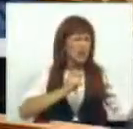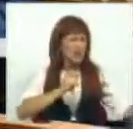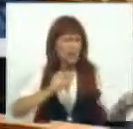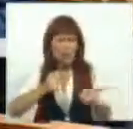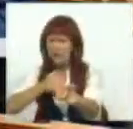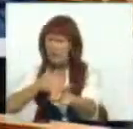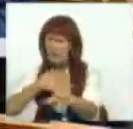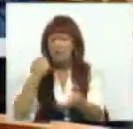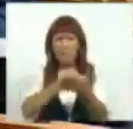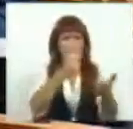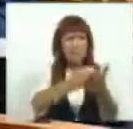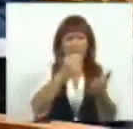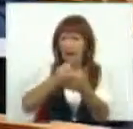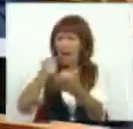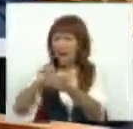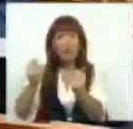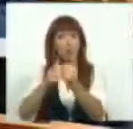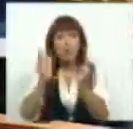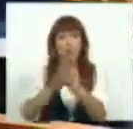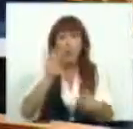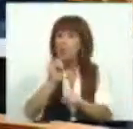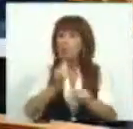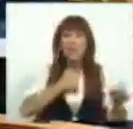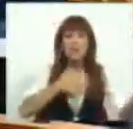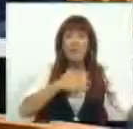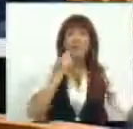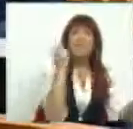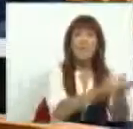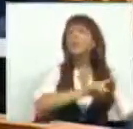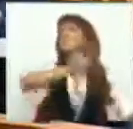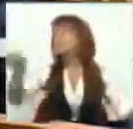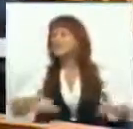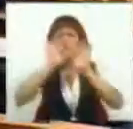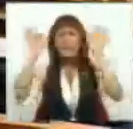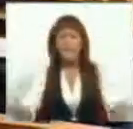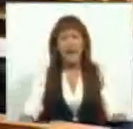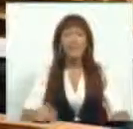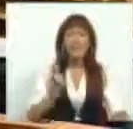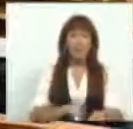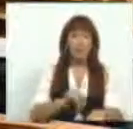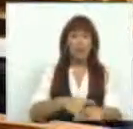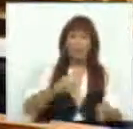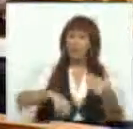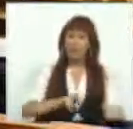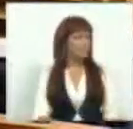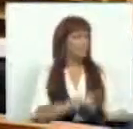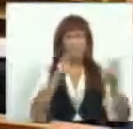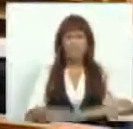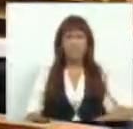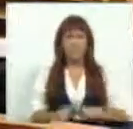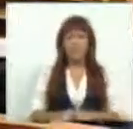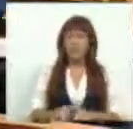as empresas paguem aquilo que todas as outras empresas podem pagar. E este é o momento para nós corrigirmos,